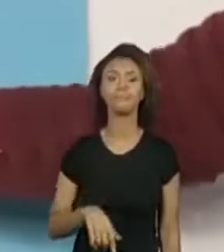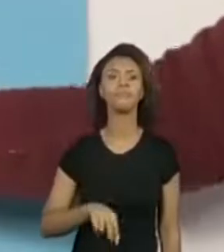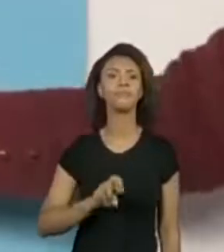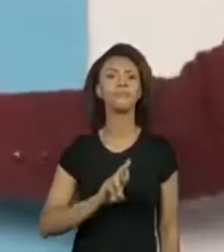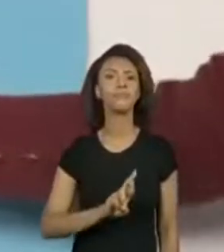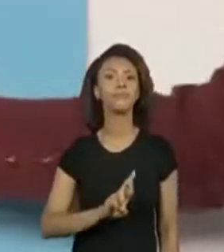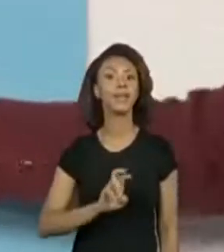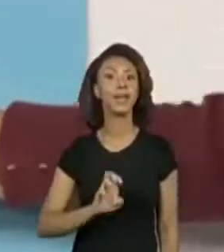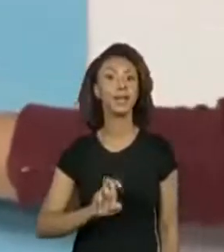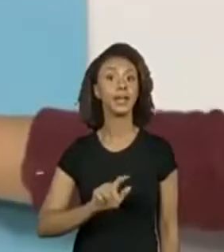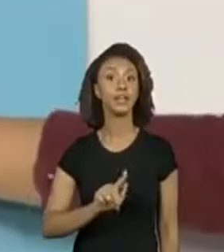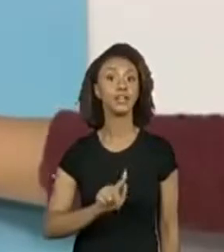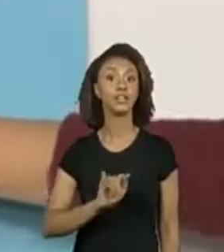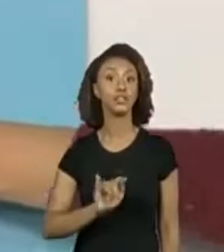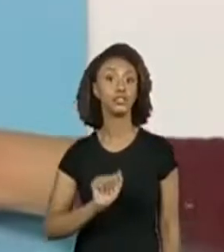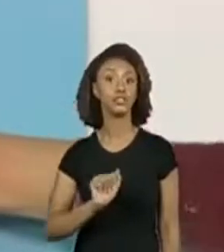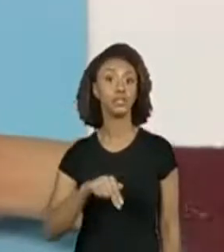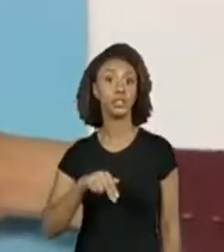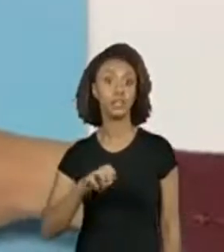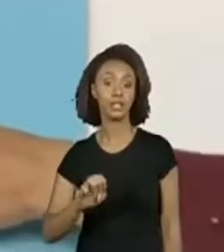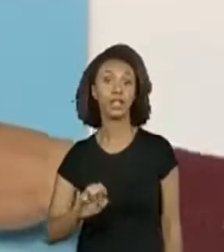Regiane.